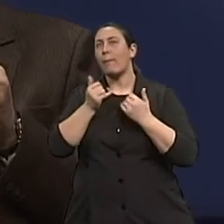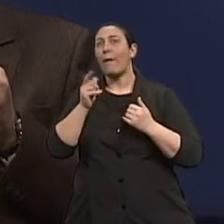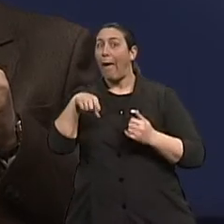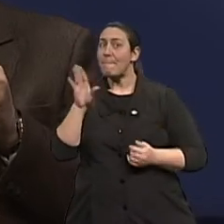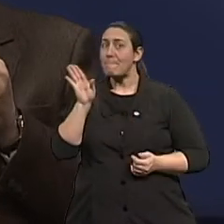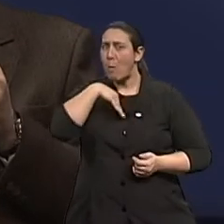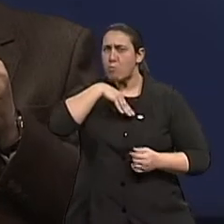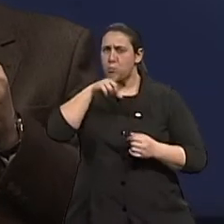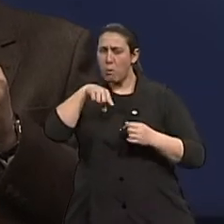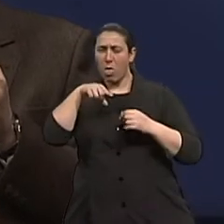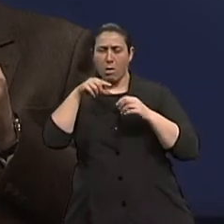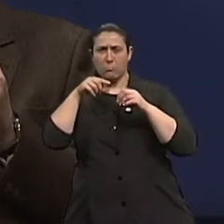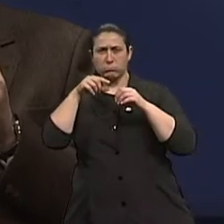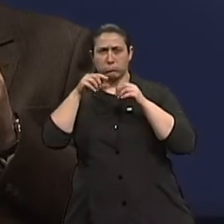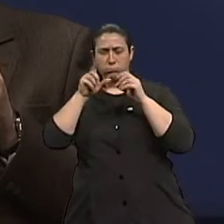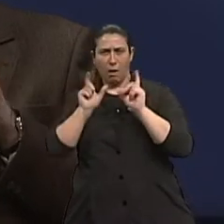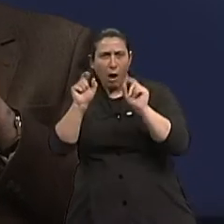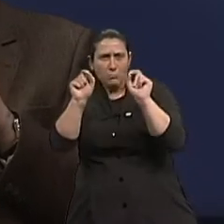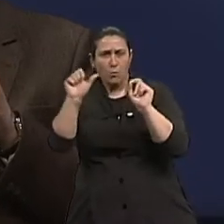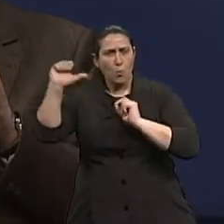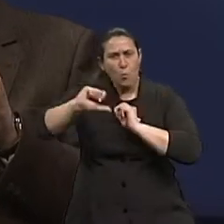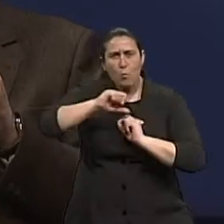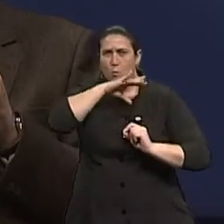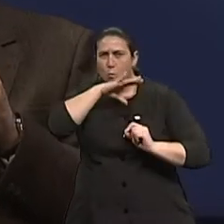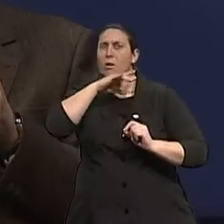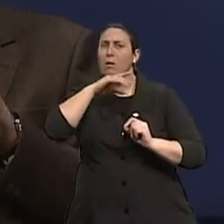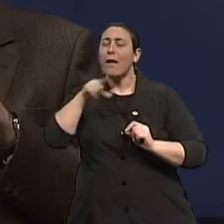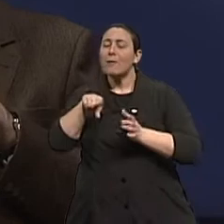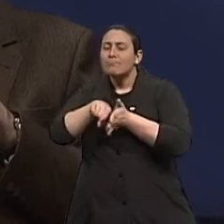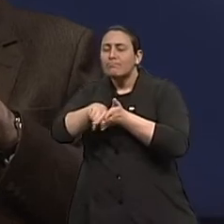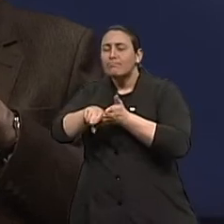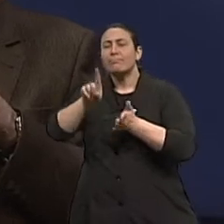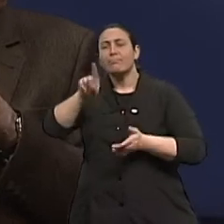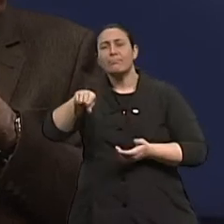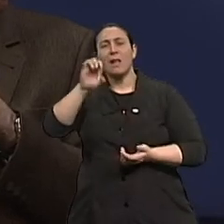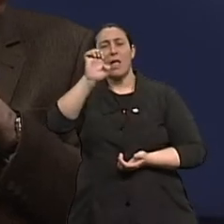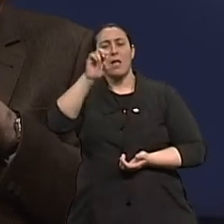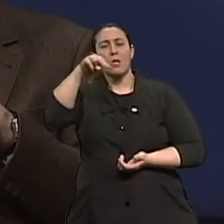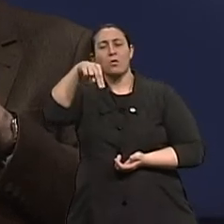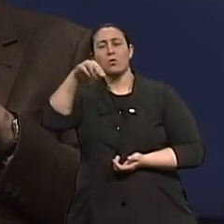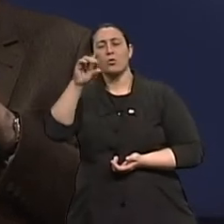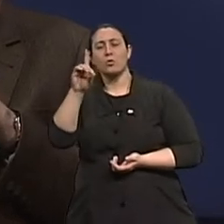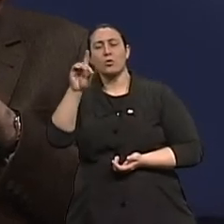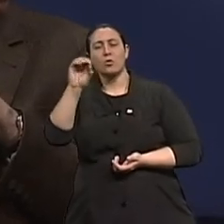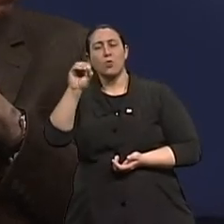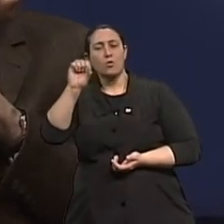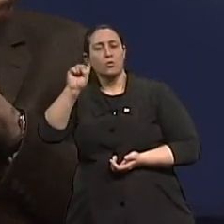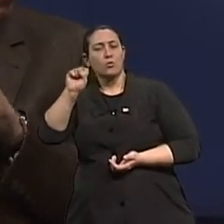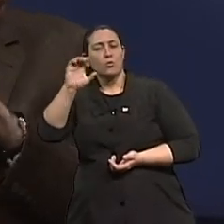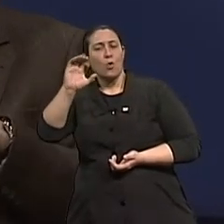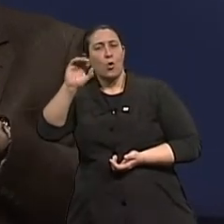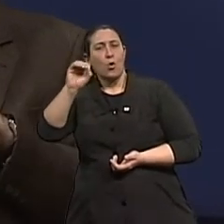é a colonoscopia ou a retossigmoidoscopia. São exames de endoscopia que visam olhar